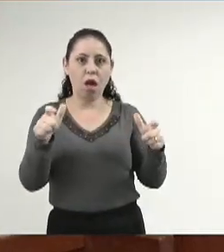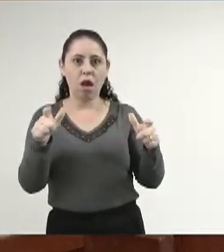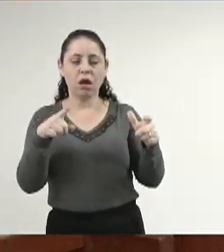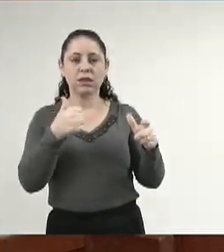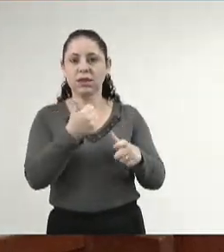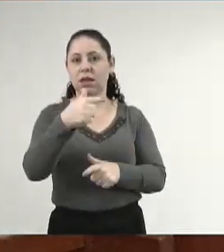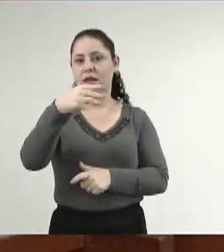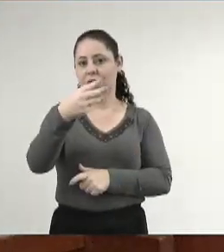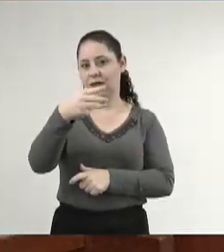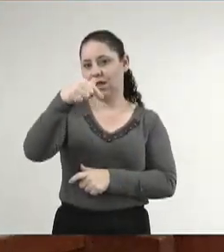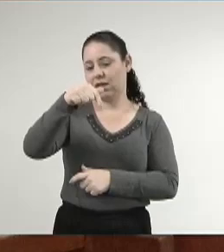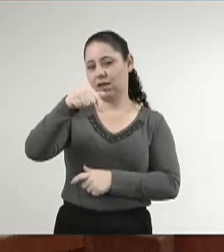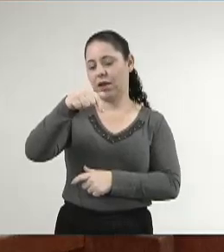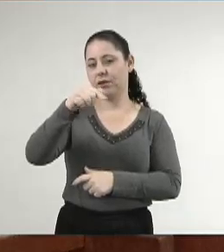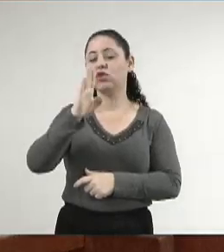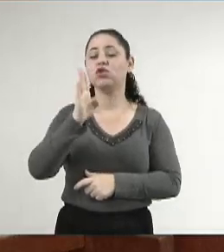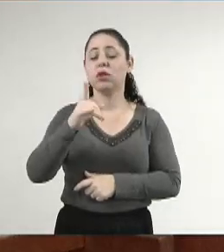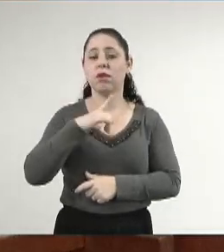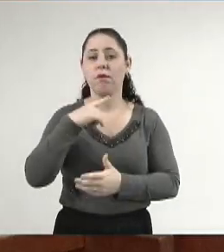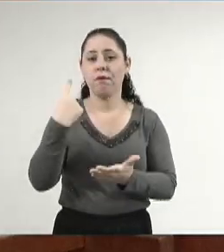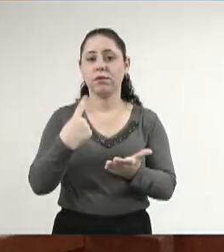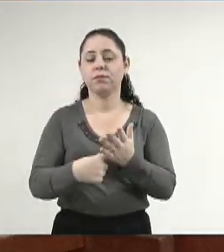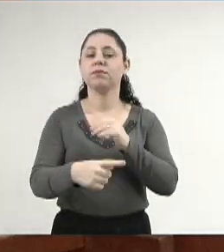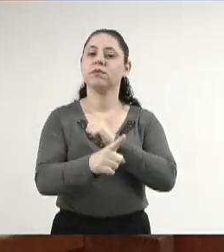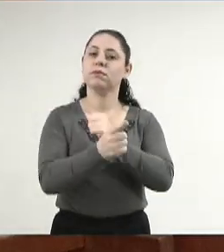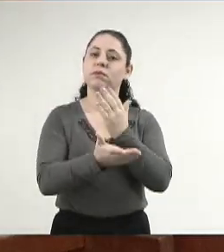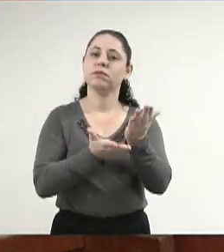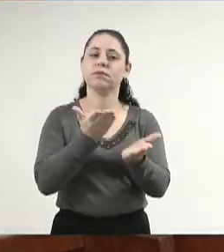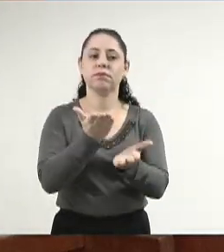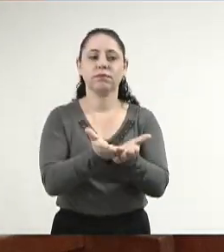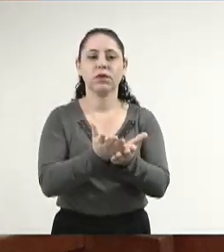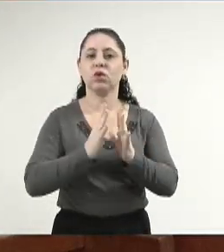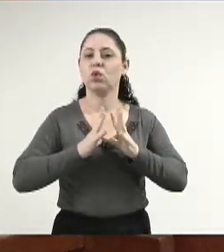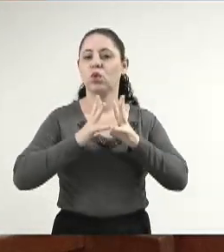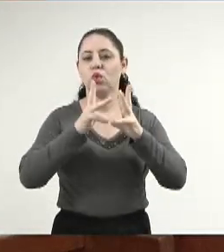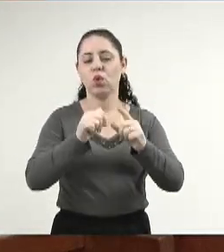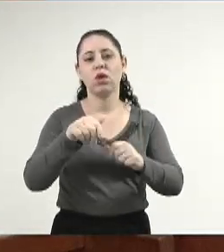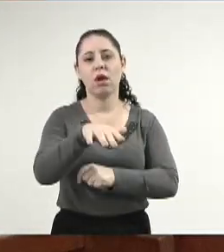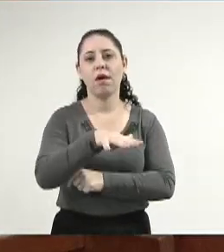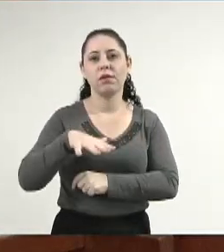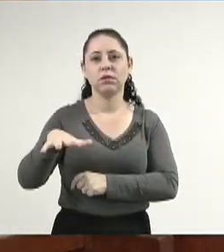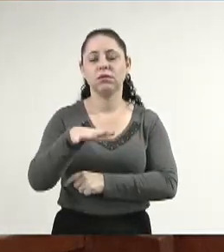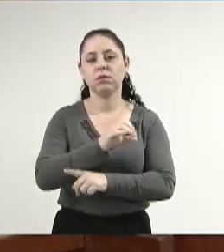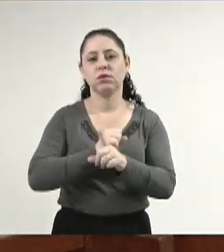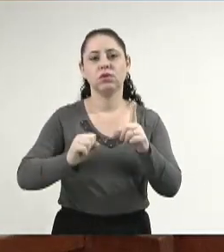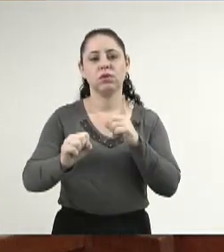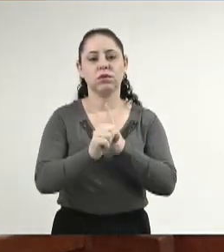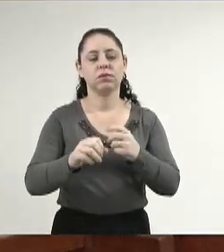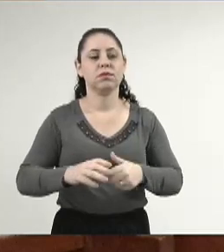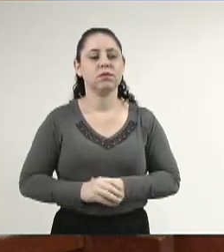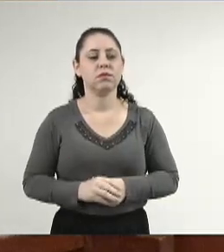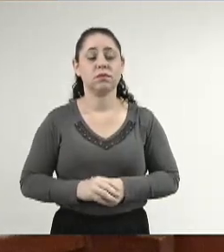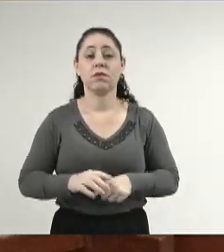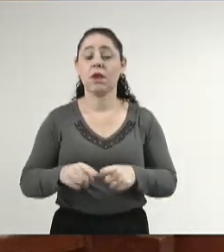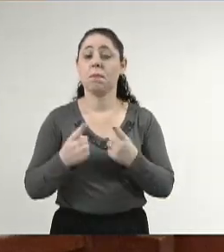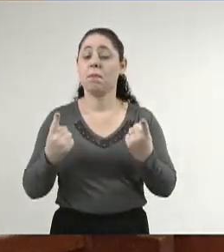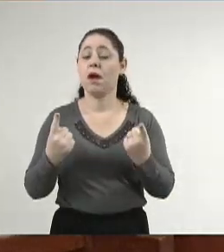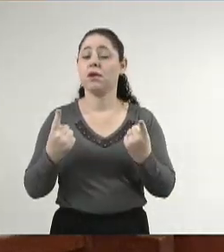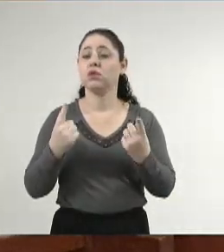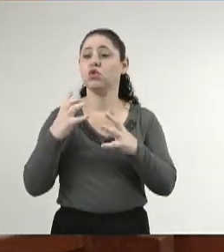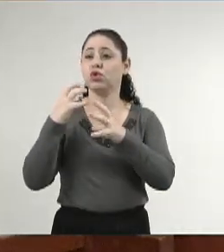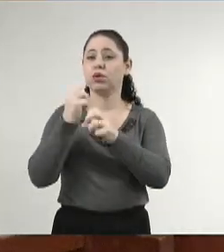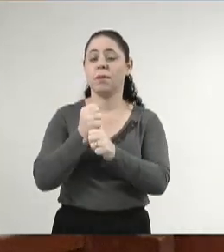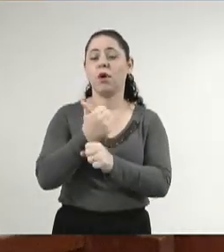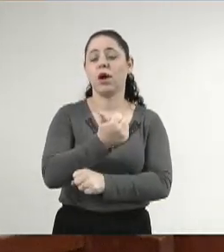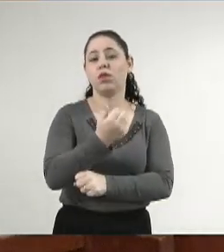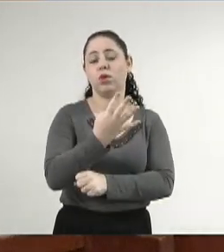137, está atendendo praticamente todas as áreas da nossa sociedade. Mais de 14